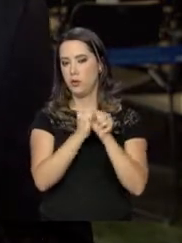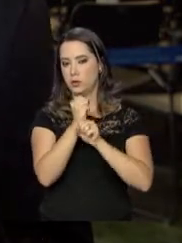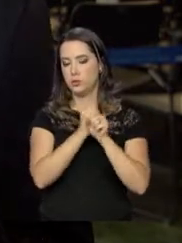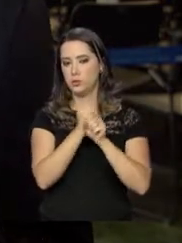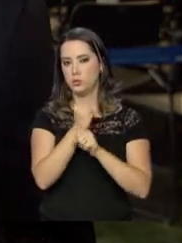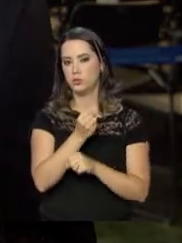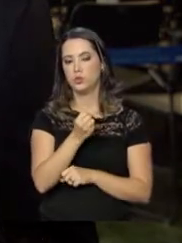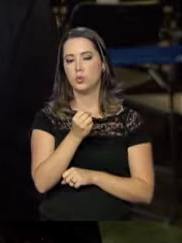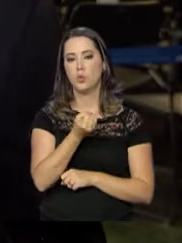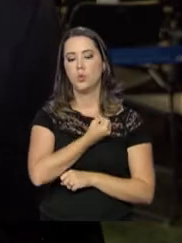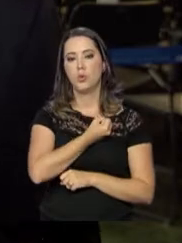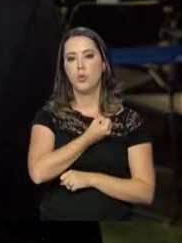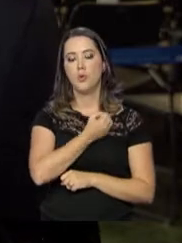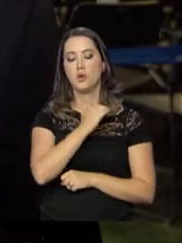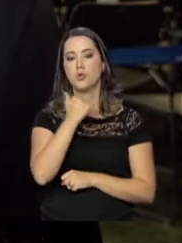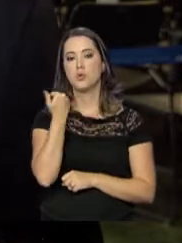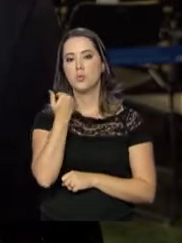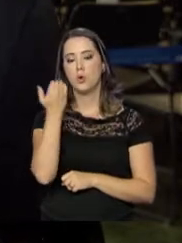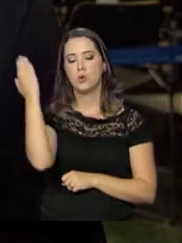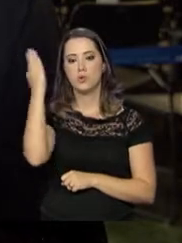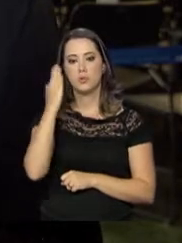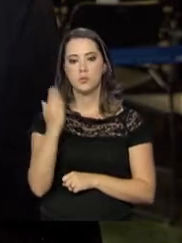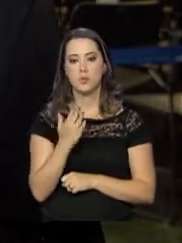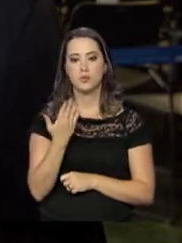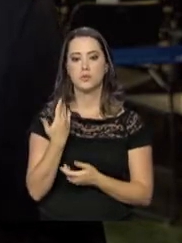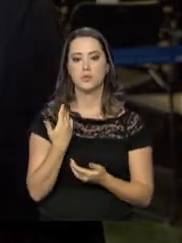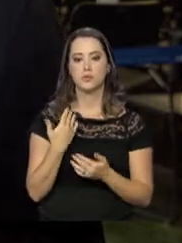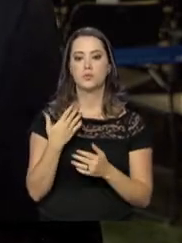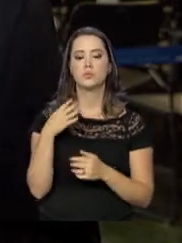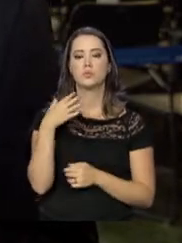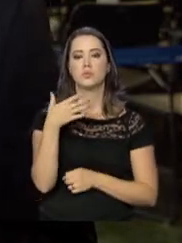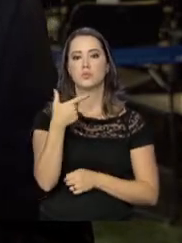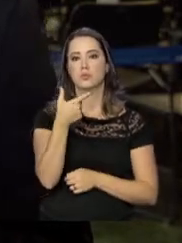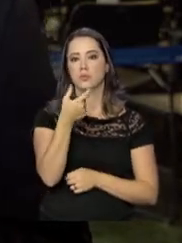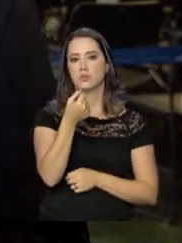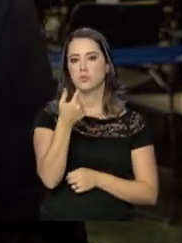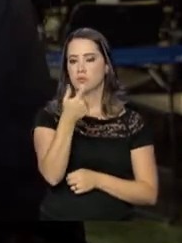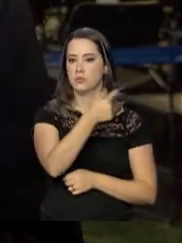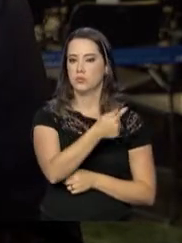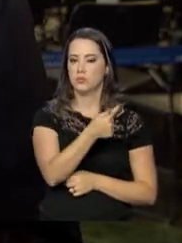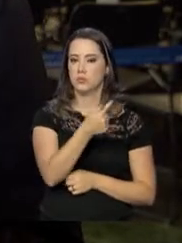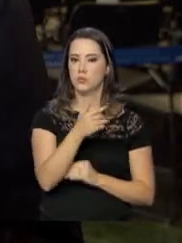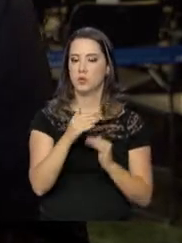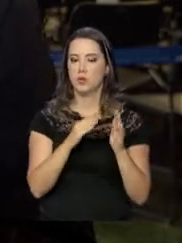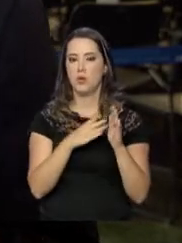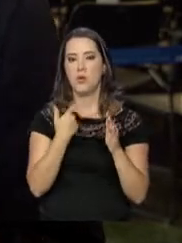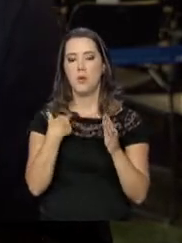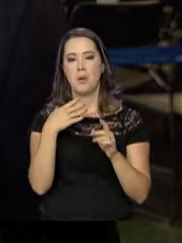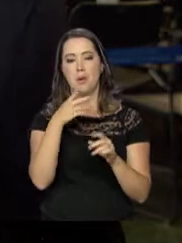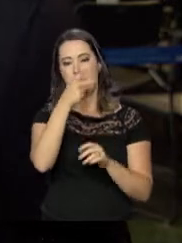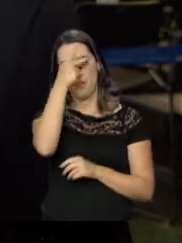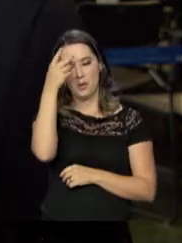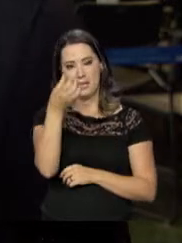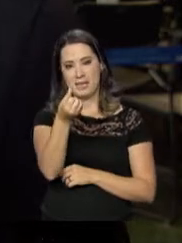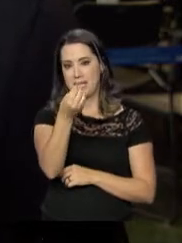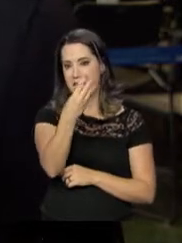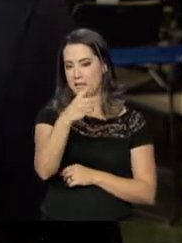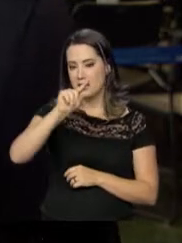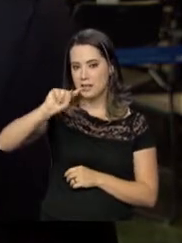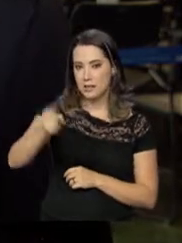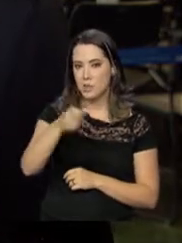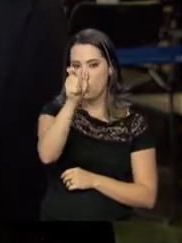De acordo com o ministro da Segurança Pública, em 2017 foram assassinadas 63 mil pessoas no país,